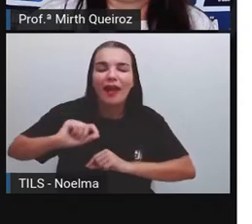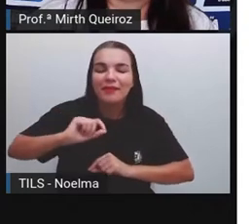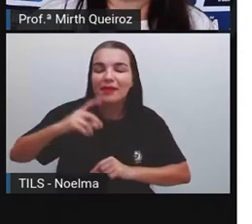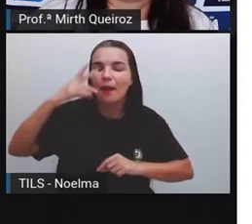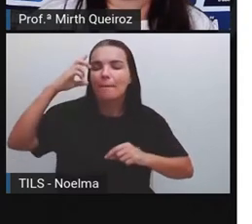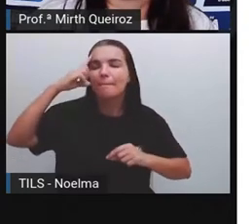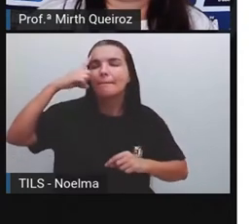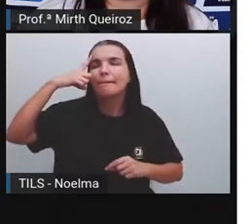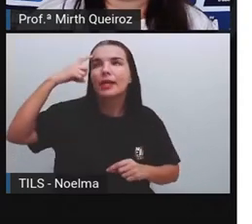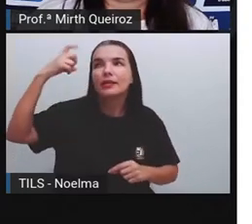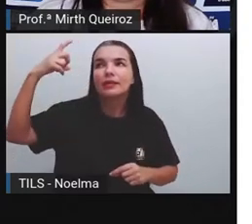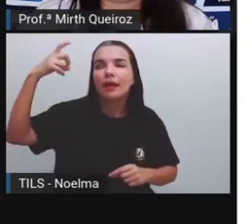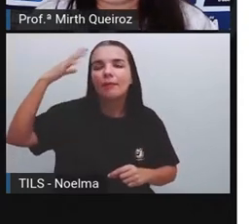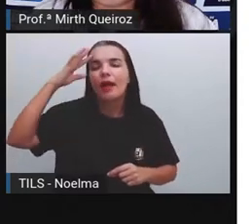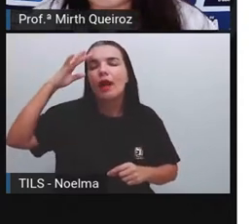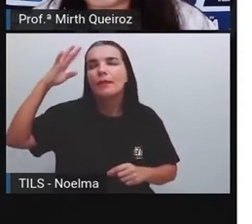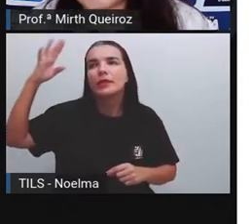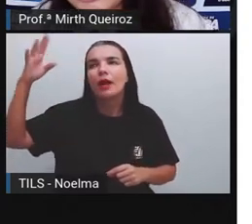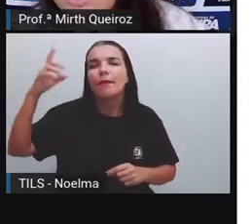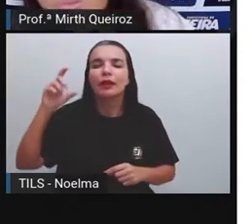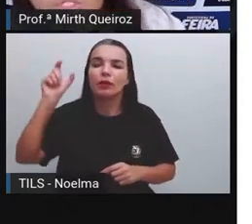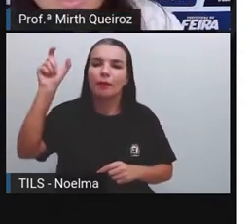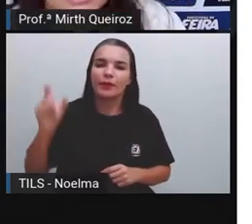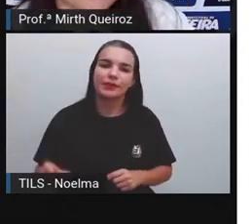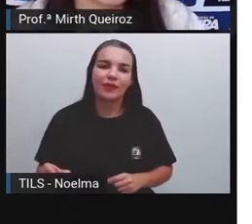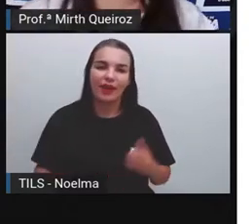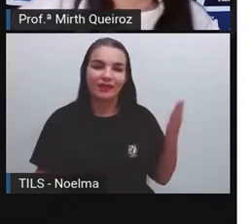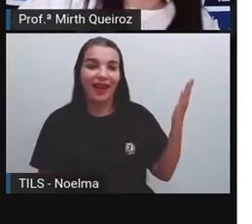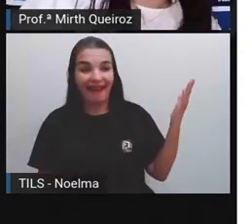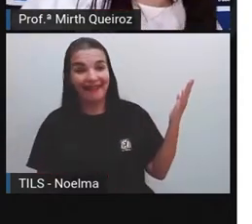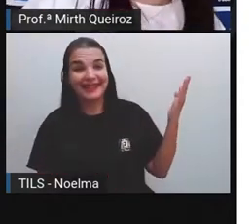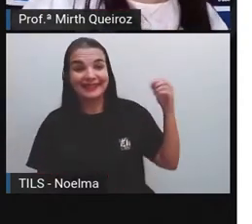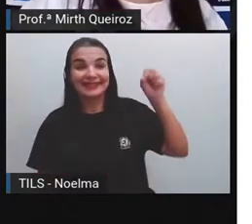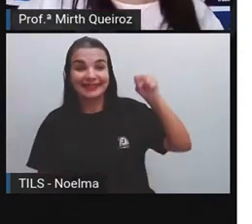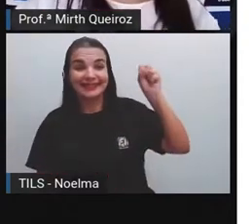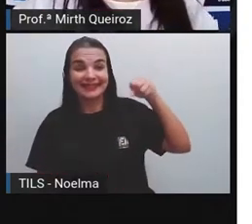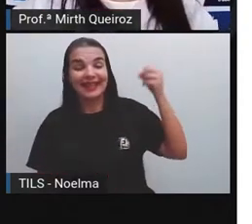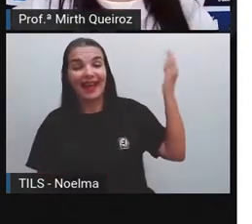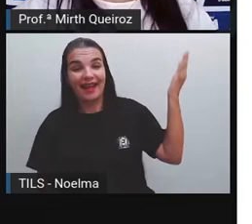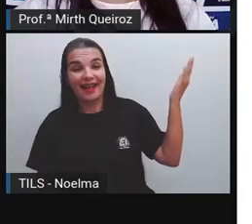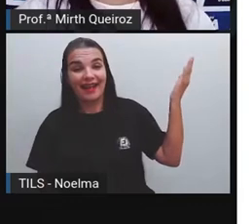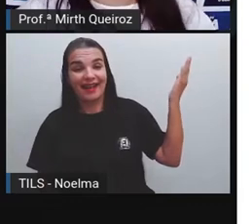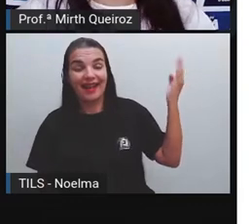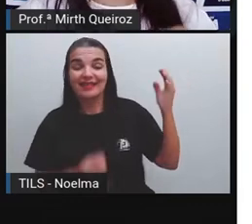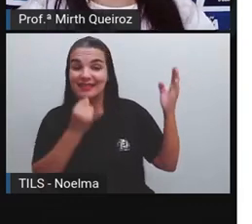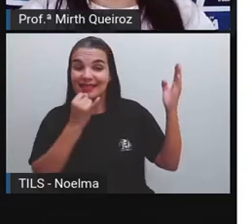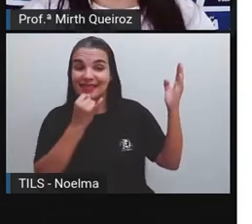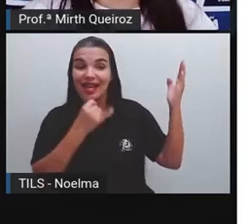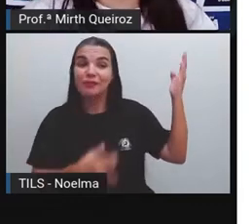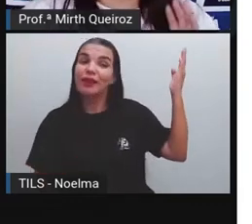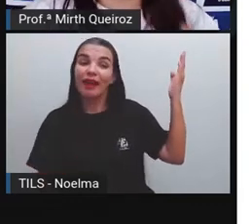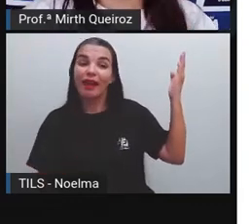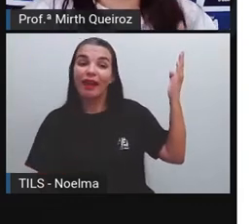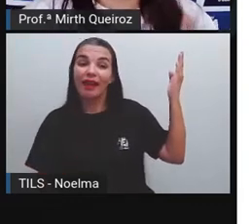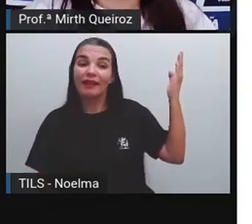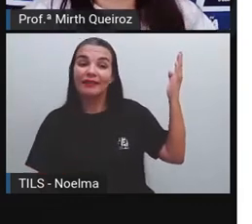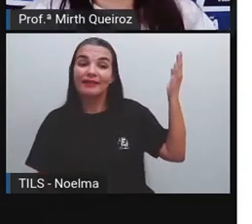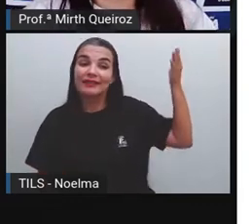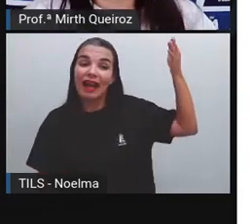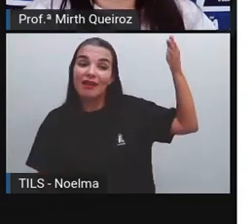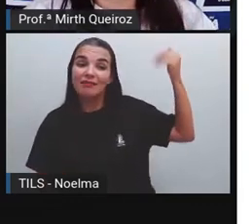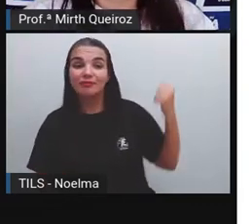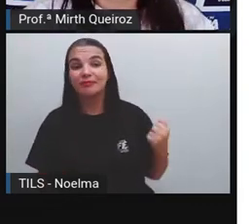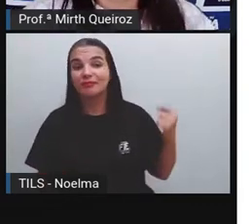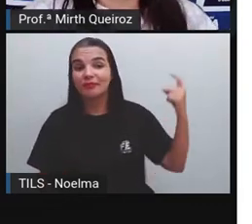dos personagens. E aqui a gente tem alguns tipos de balões, né? O de fala. Você leu o livro? Você viu o meu